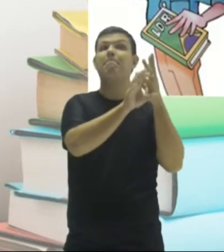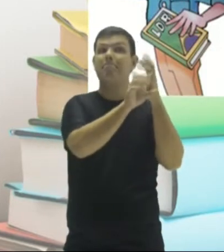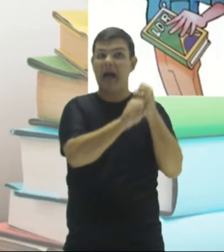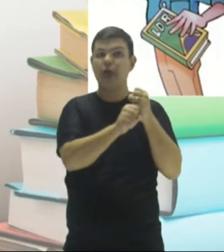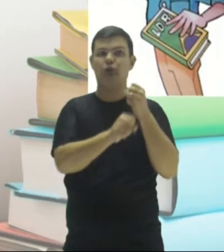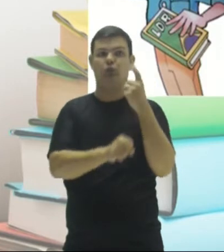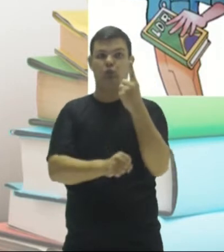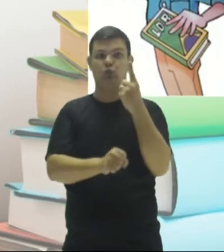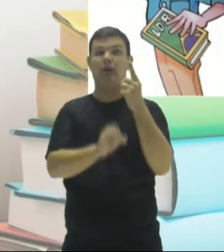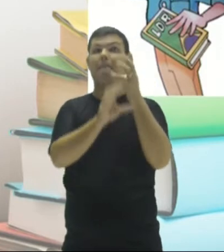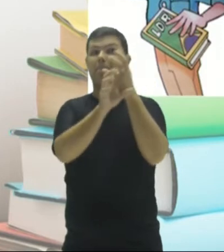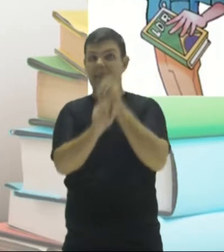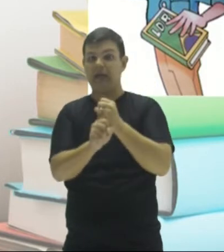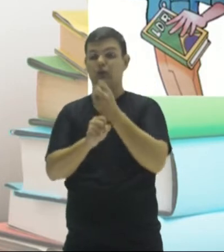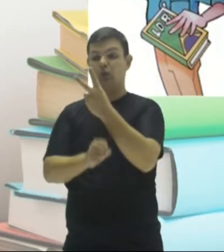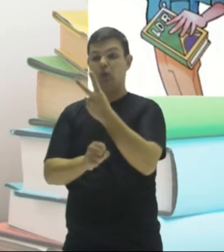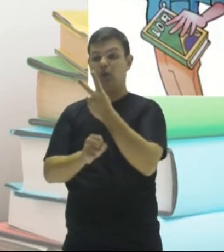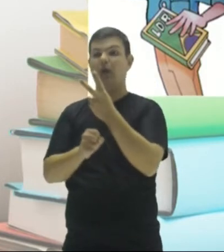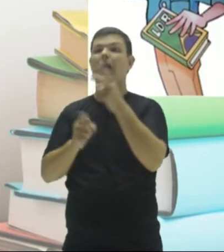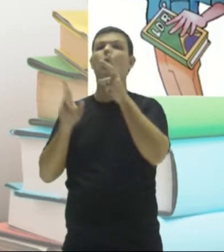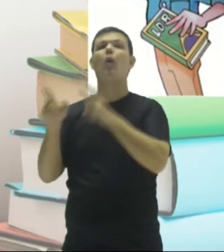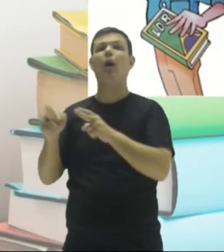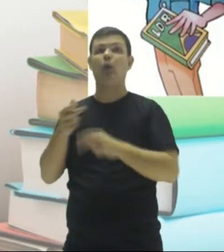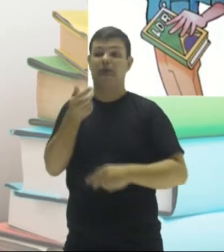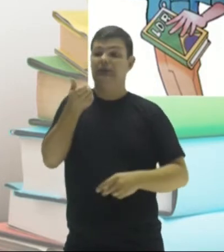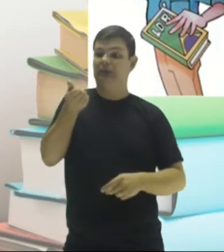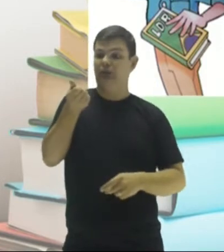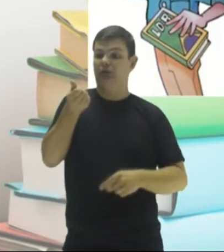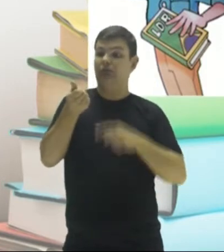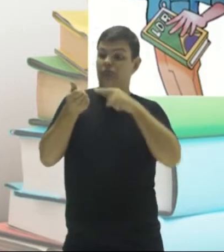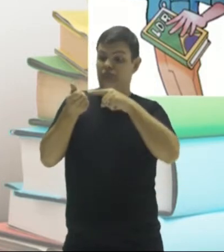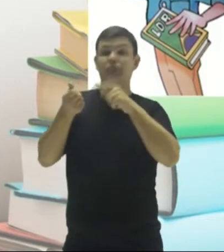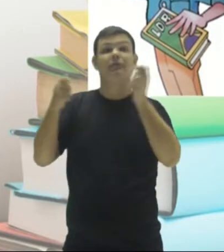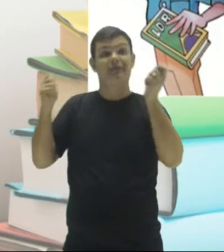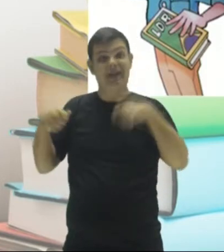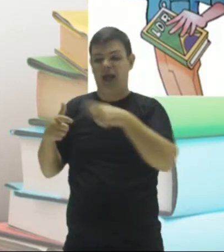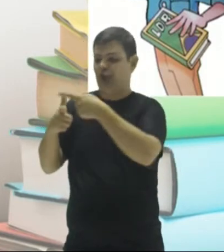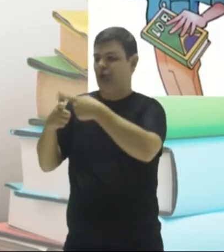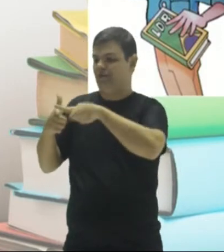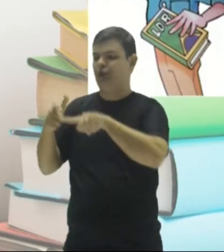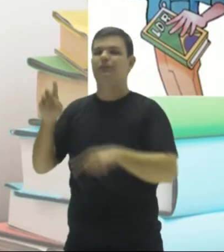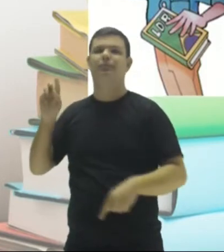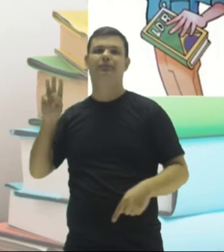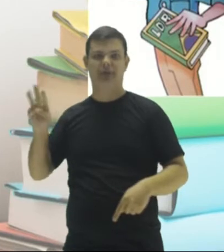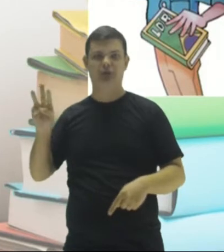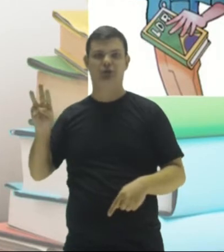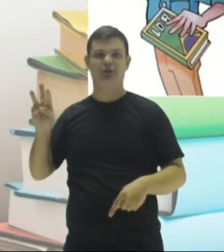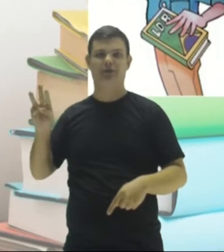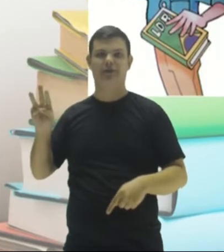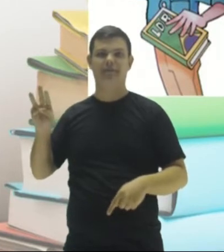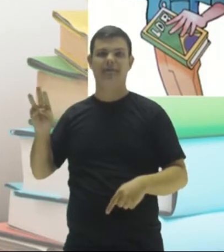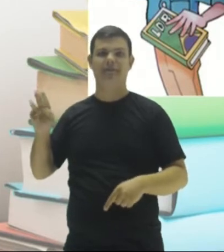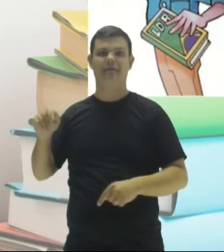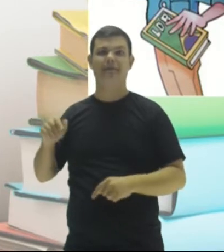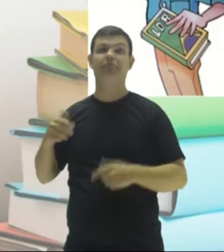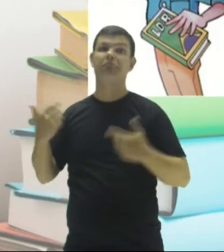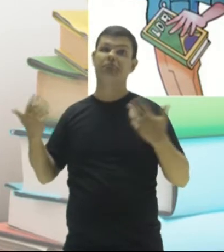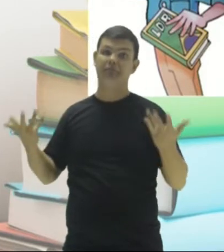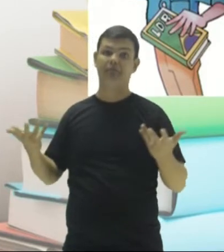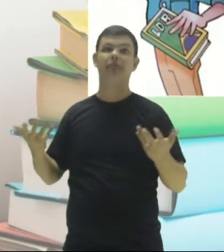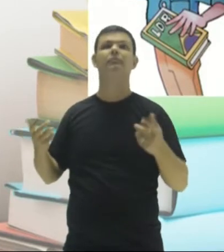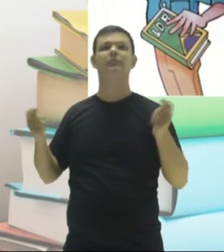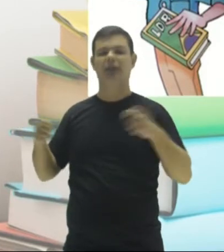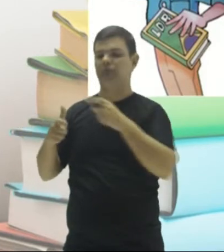algarismos, no caso aí, olha, desses valores aqui, três mais um mais dois é igual a seis. Portanto,